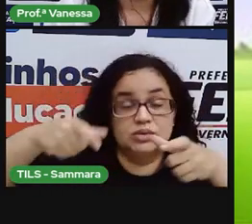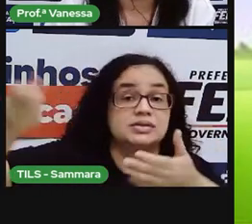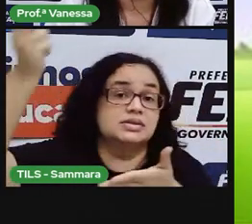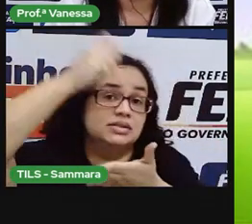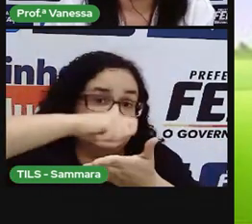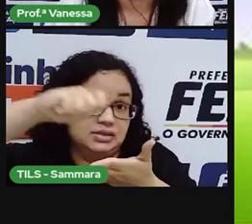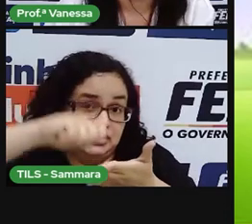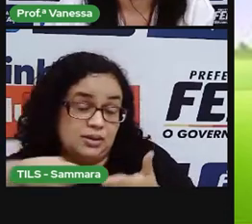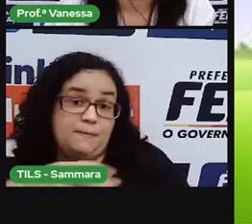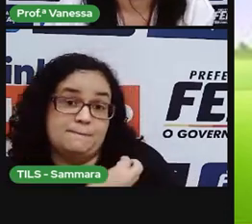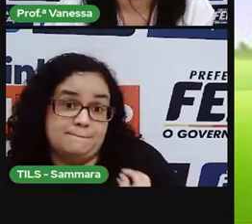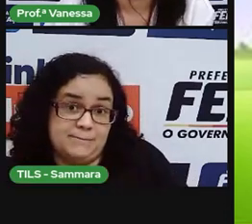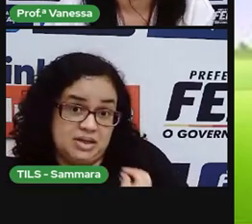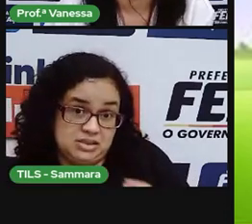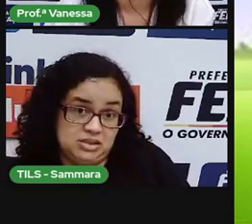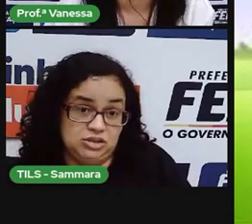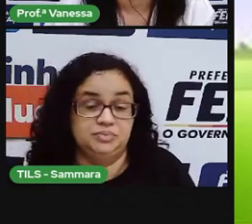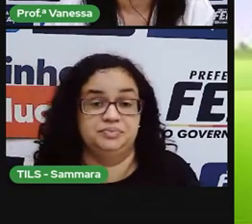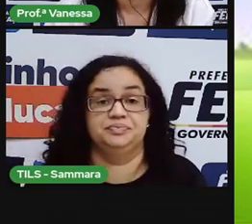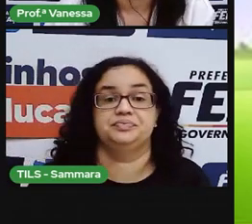onde a escrita está presente.